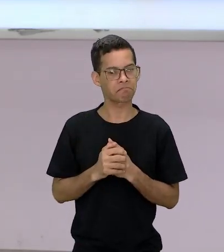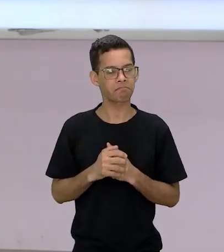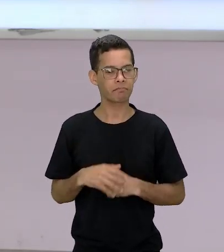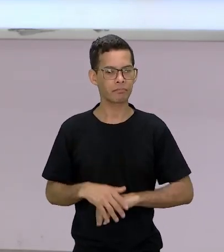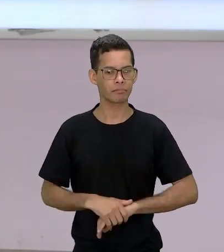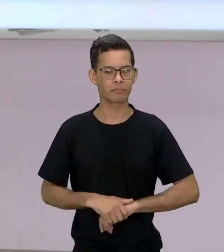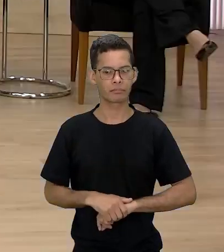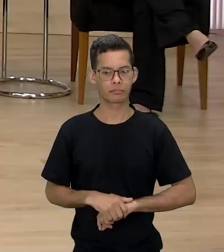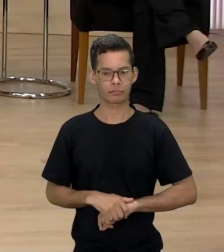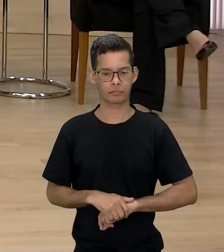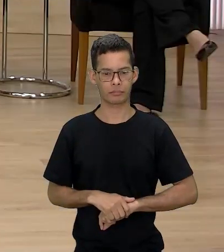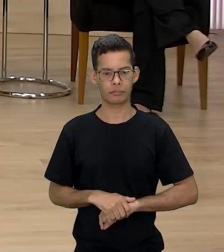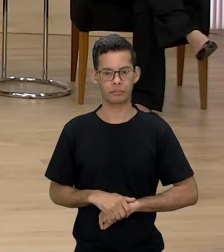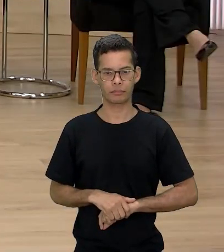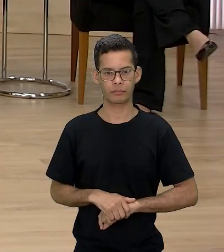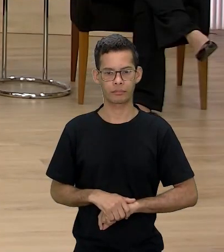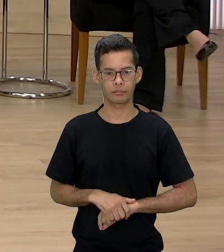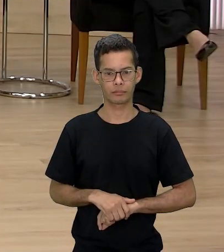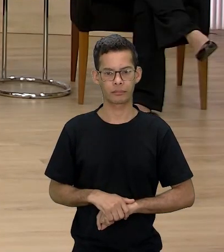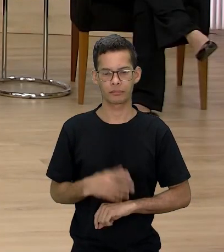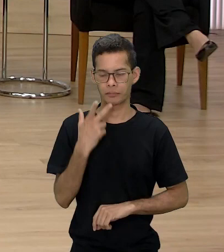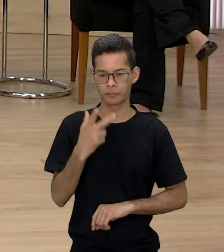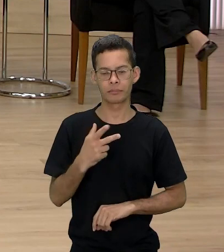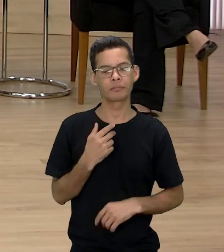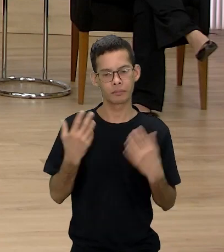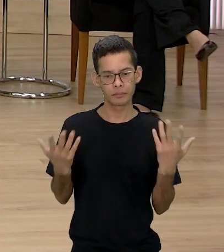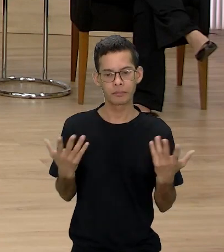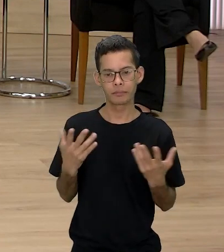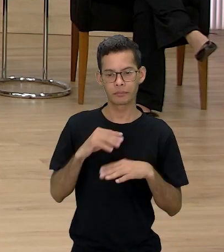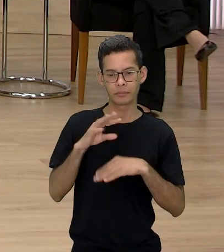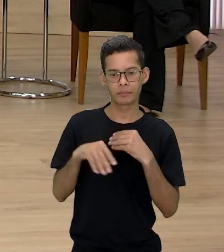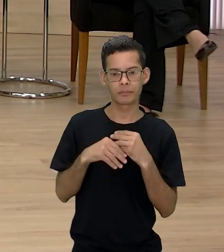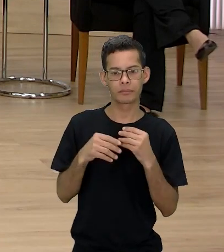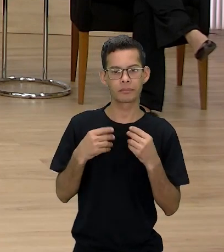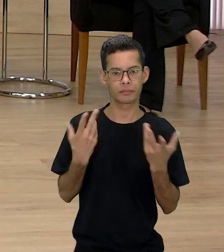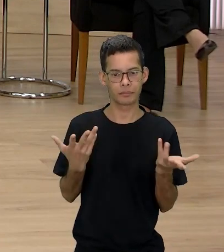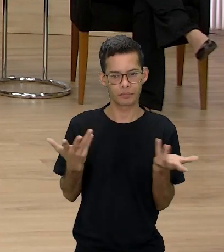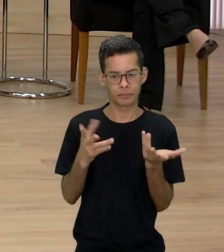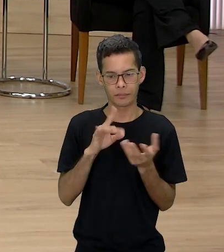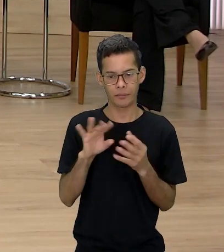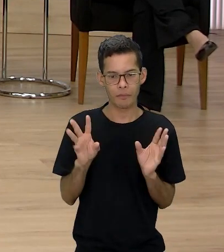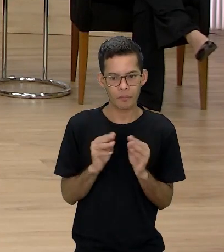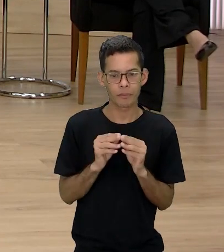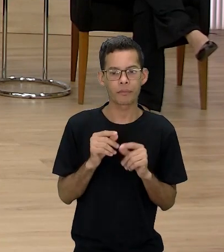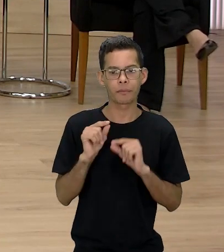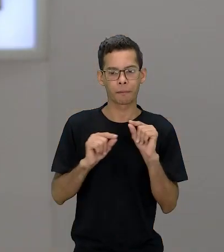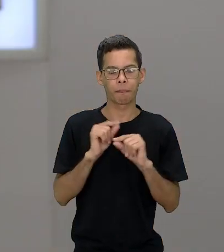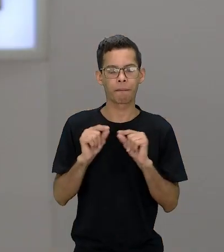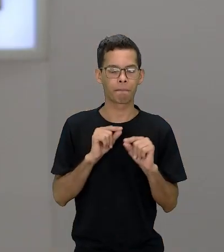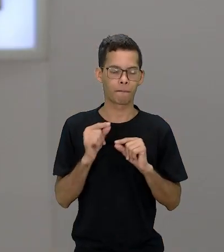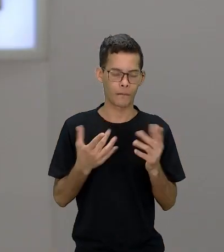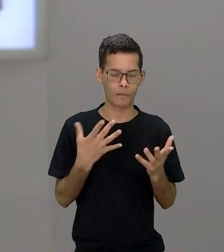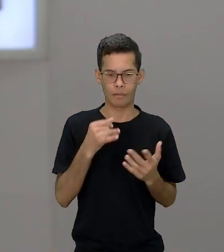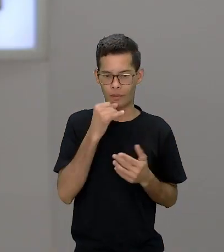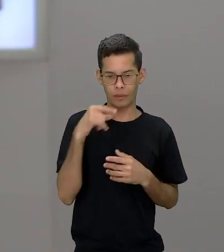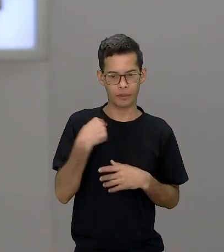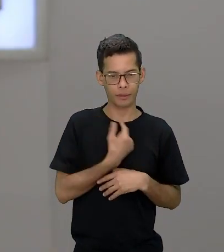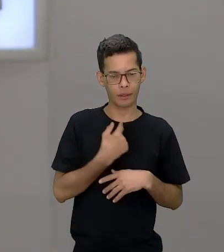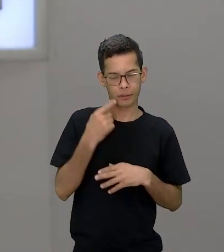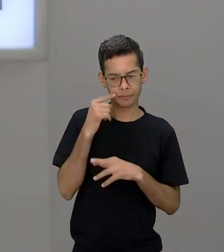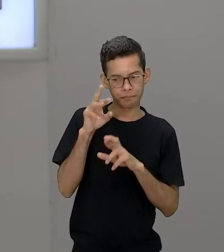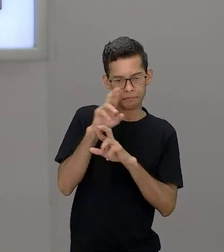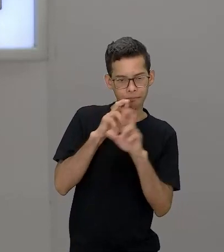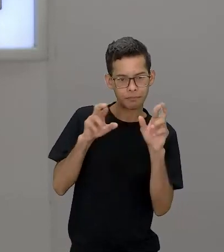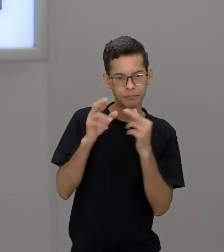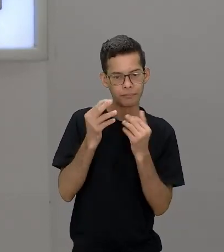então Edivane trazendo um pouco as nossas conversas de bastidores nos preparando aqui para o nosso encontro a gente a observa essa característica